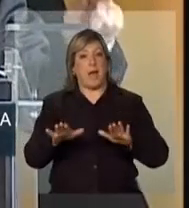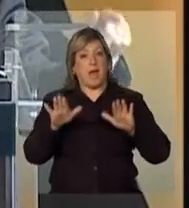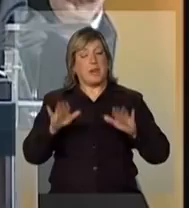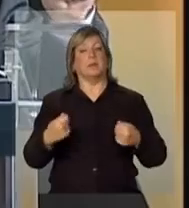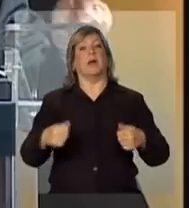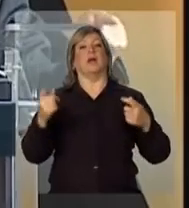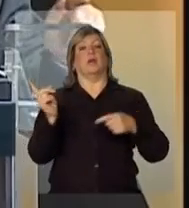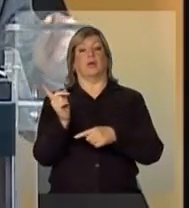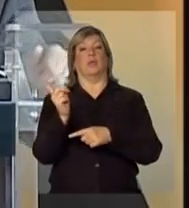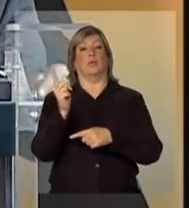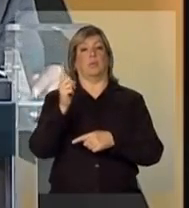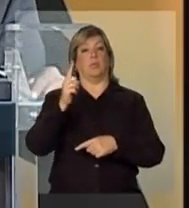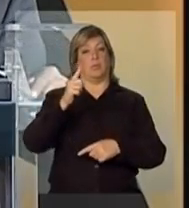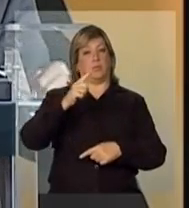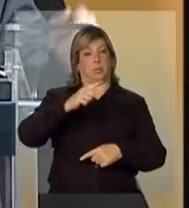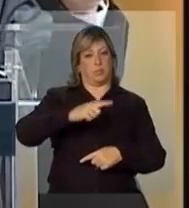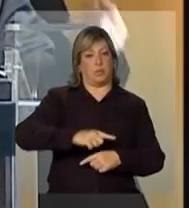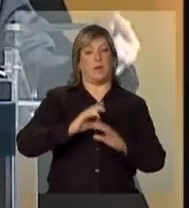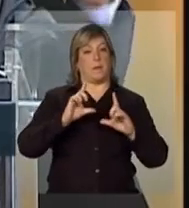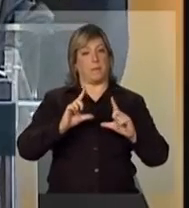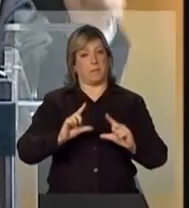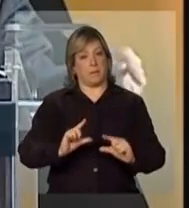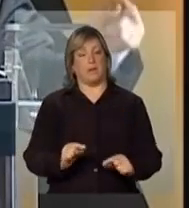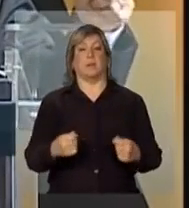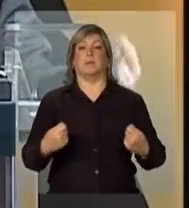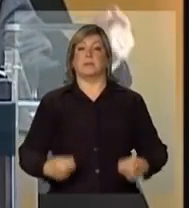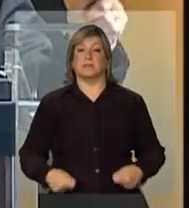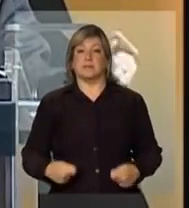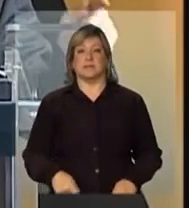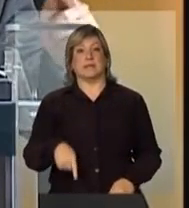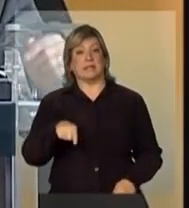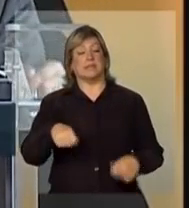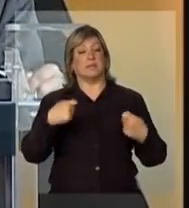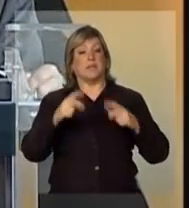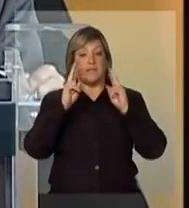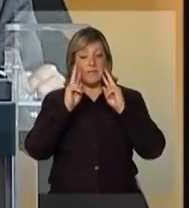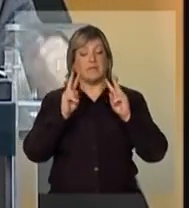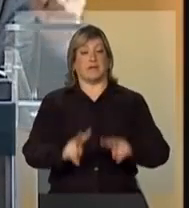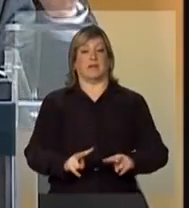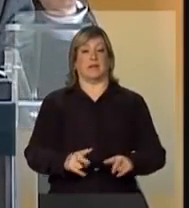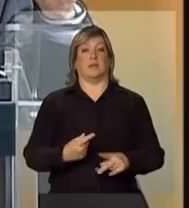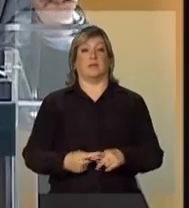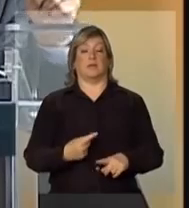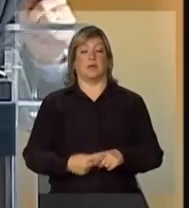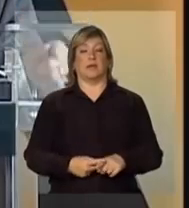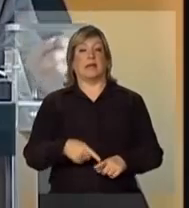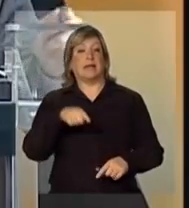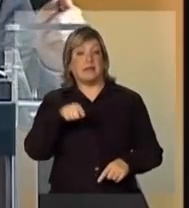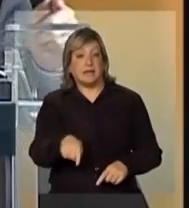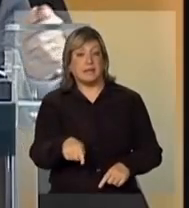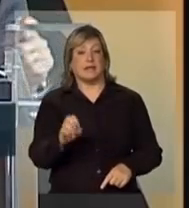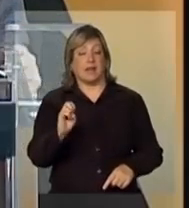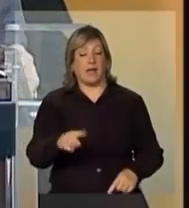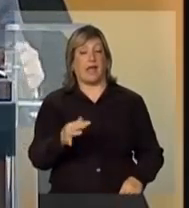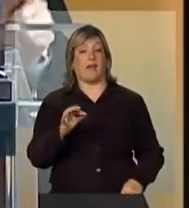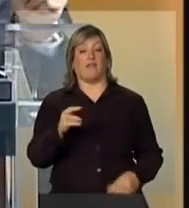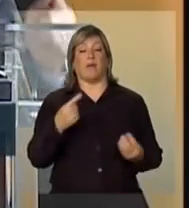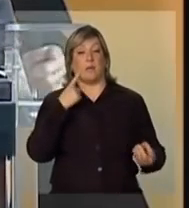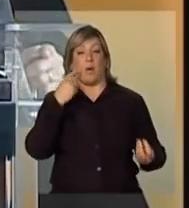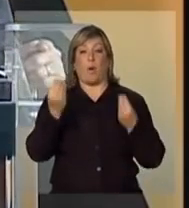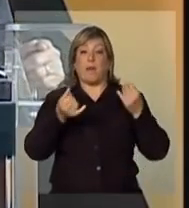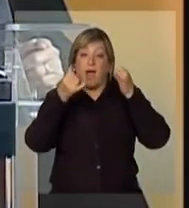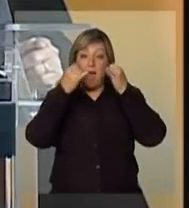praticar uma velocidade menor, isto deve ser observado, porque esta é a forma de